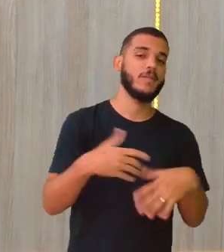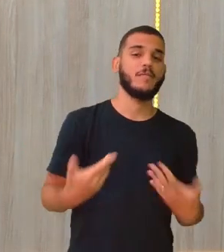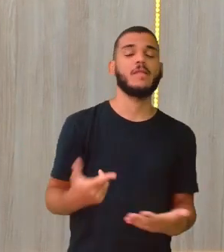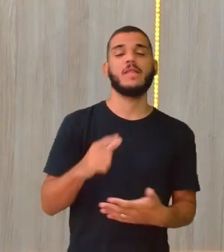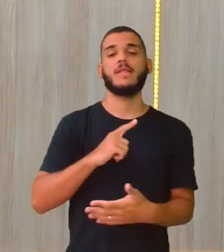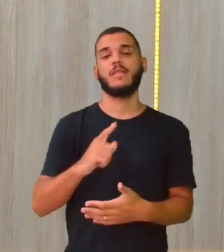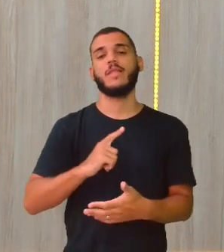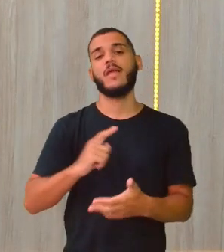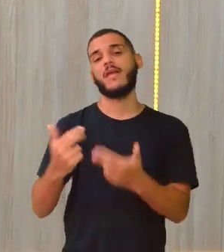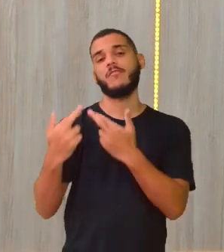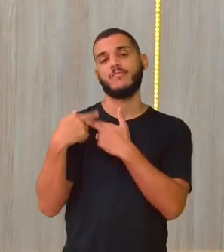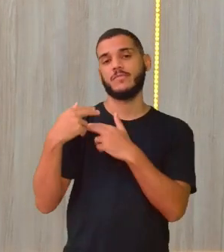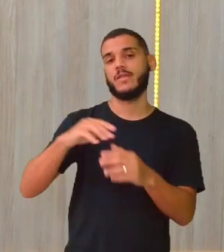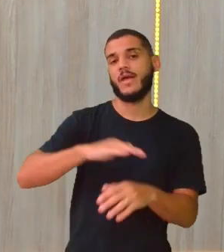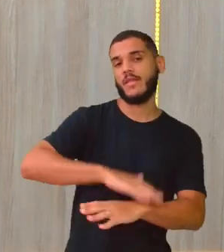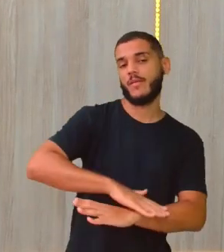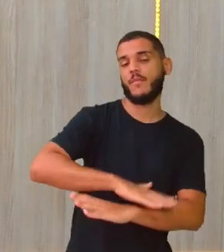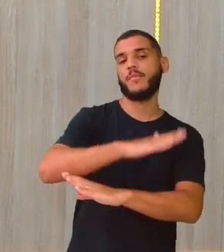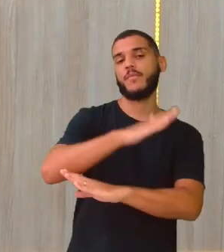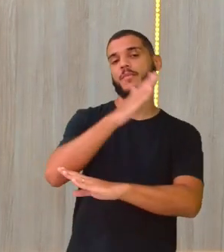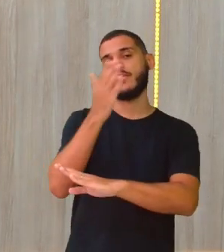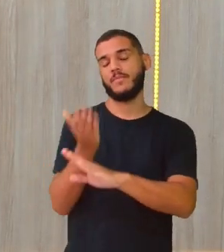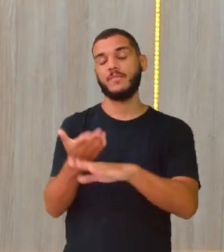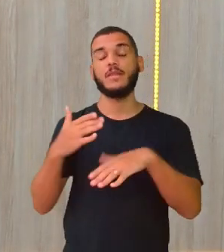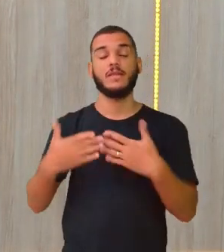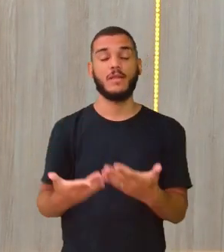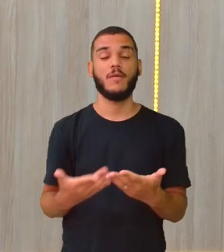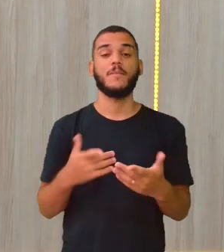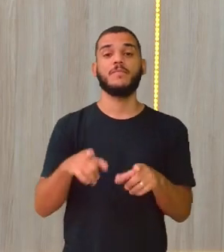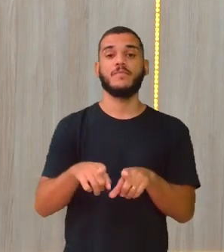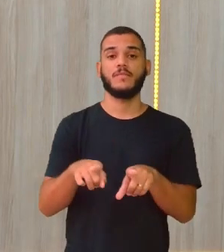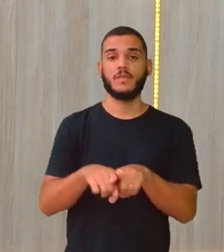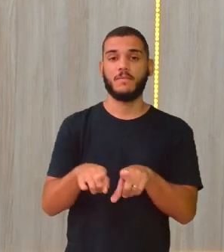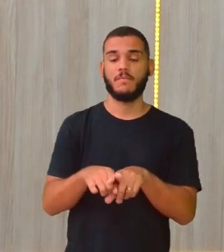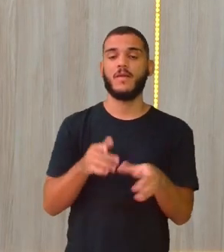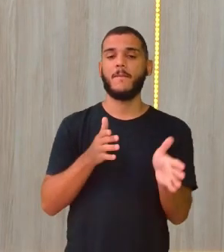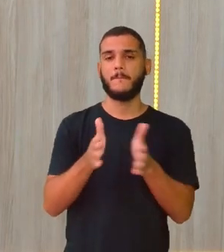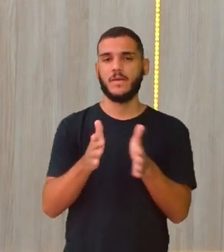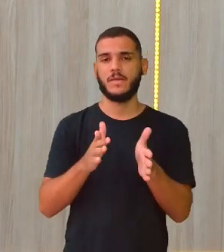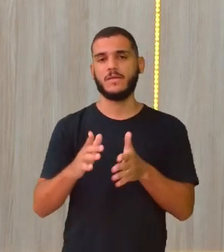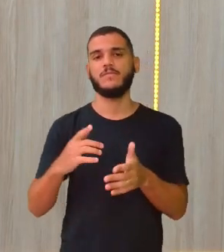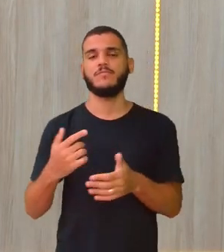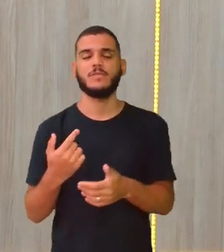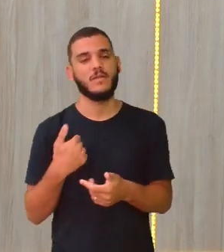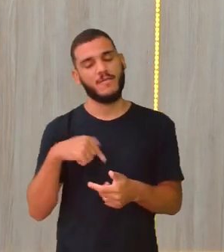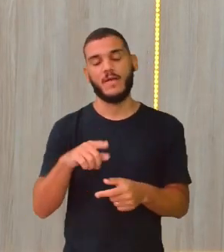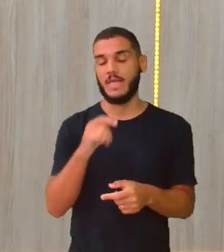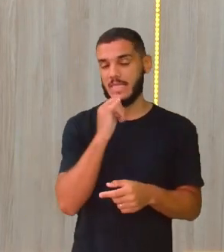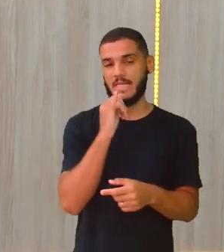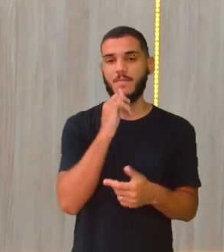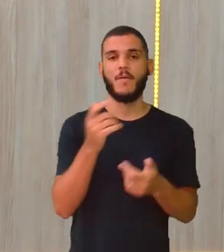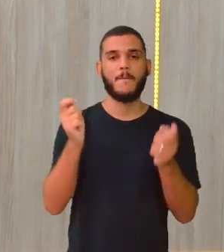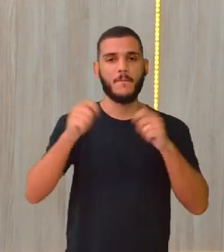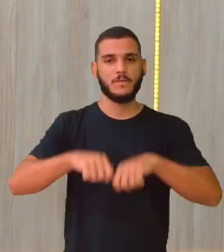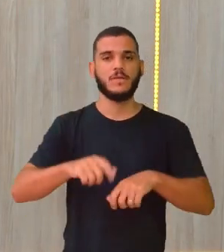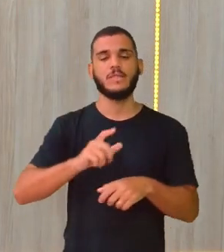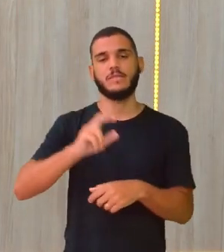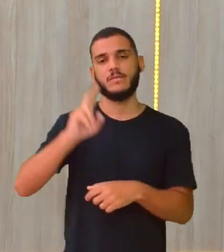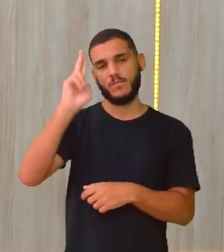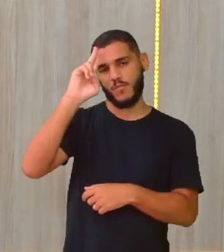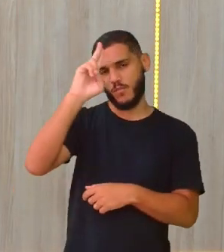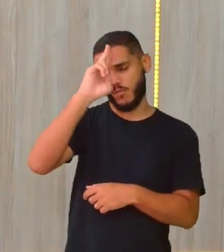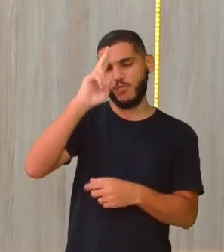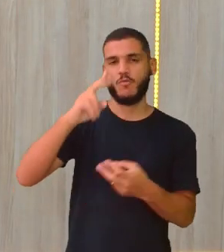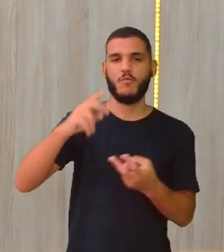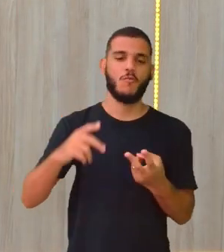um dia. E todo esse processo em que você vai ali, aí pega, pode ser um motorista de aplicativo, né? Pode ser um Uber.